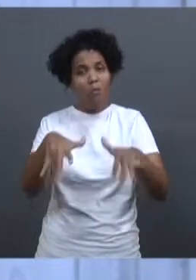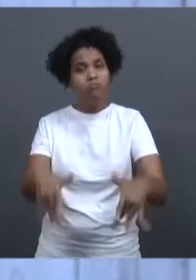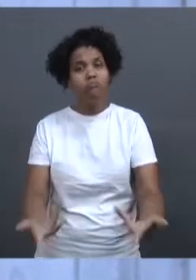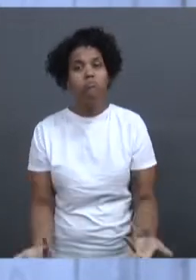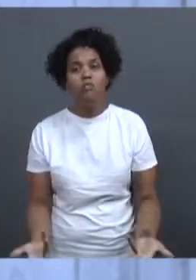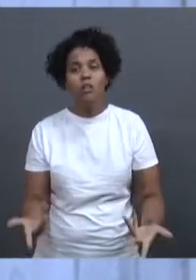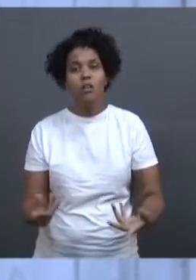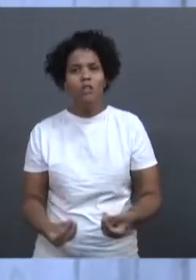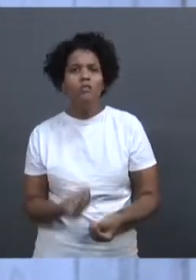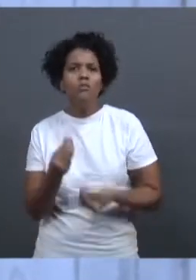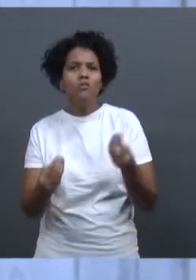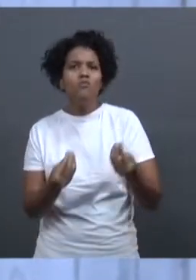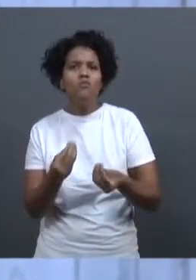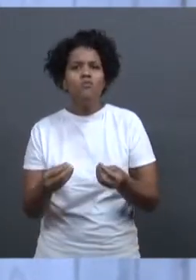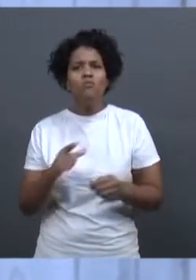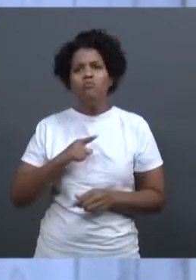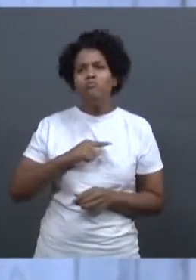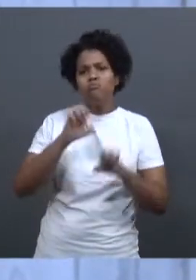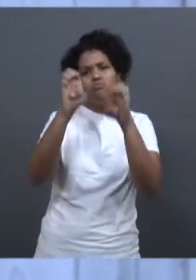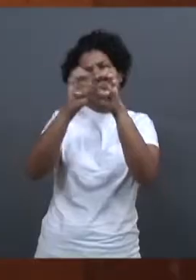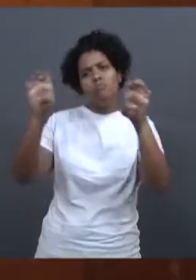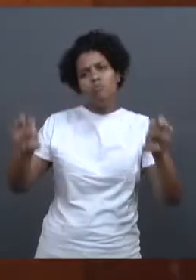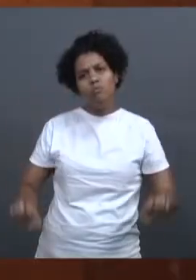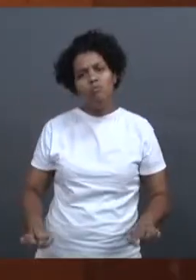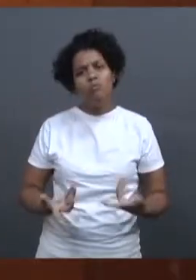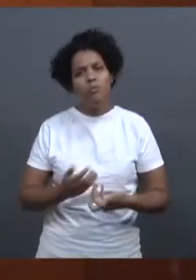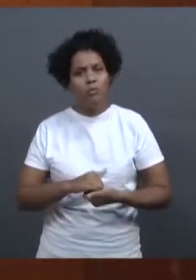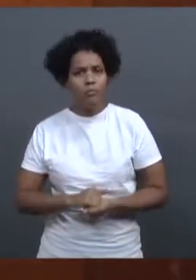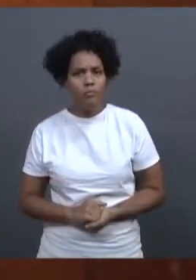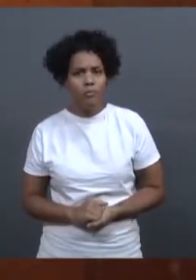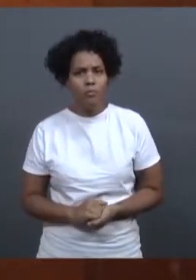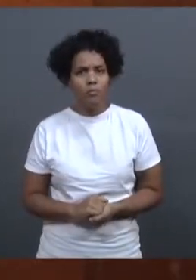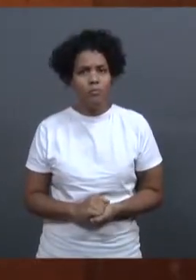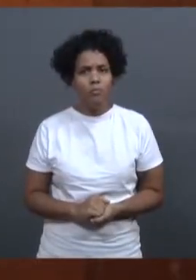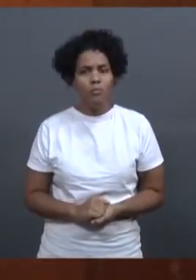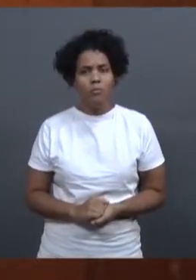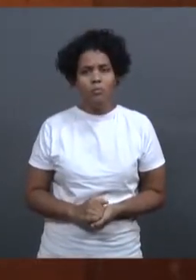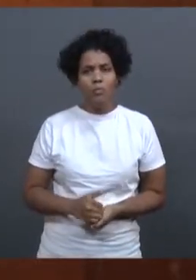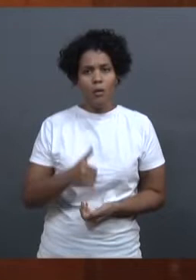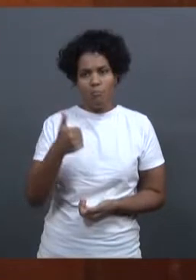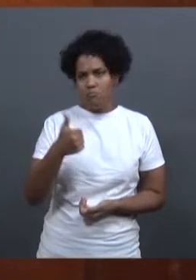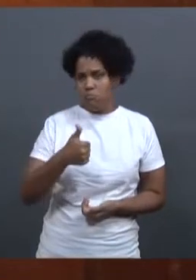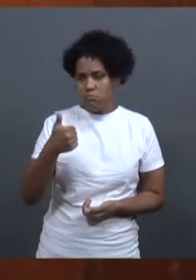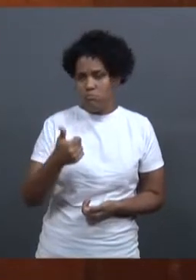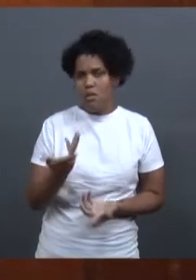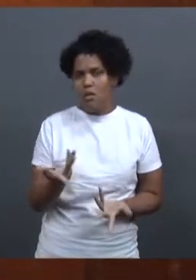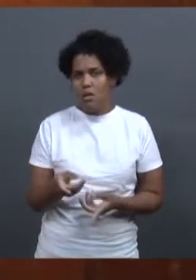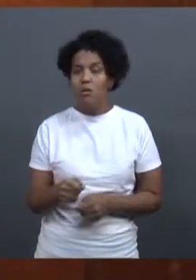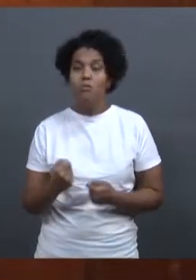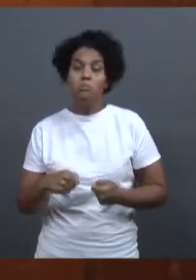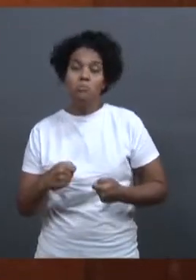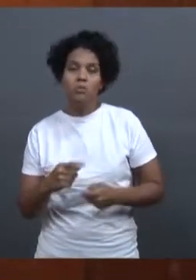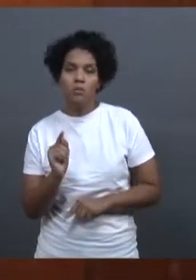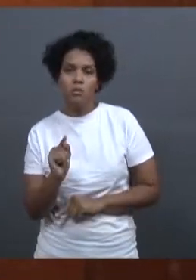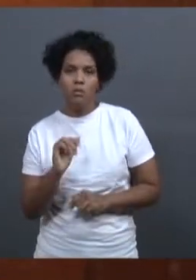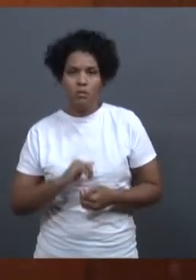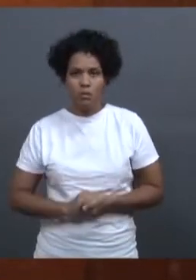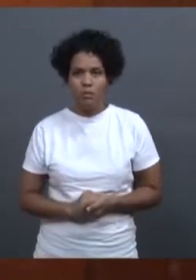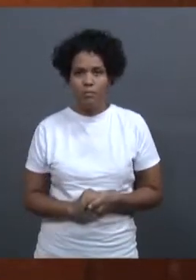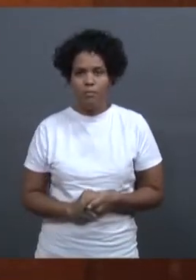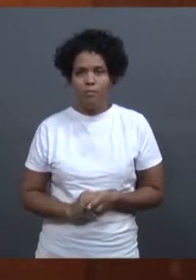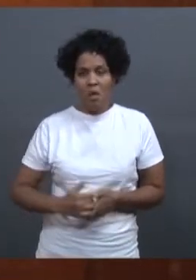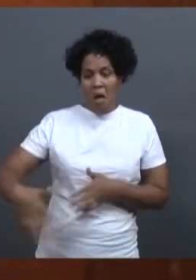dessas estruturas? Confira. A primeira... A primeira observação que se faz é que foram barragens que foram feitas